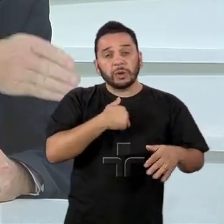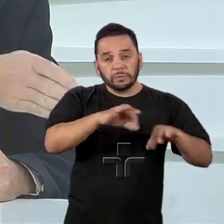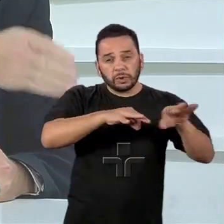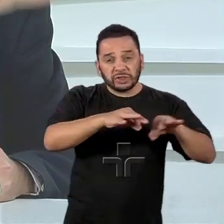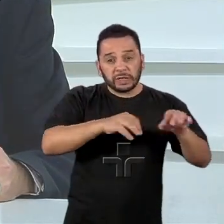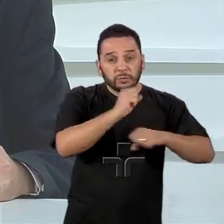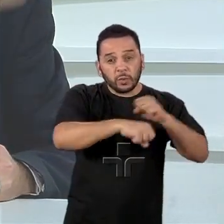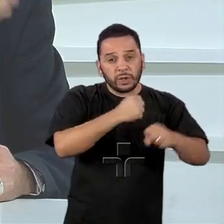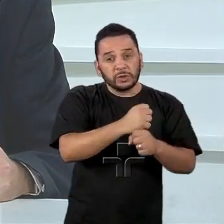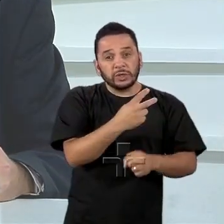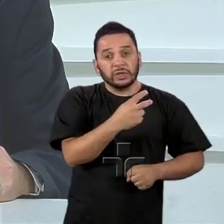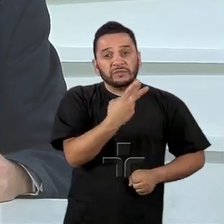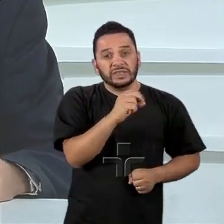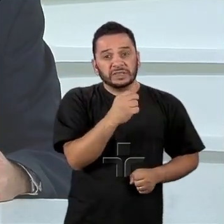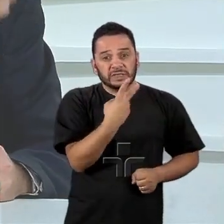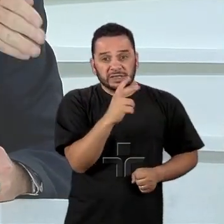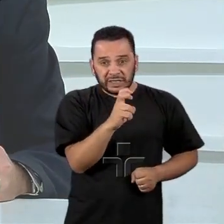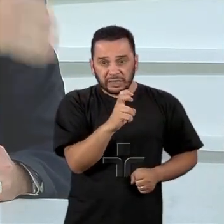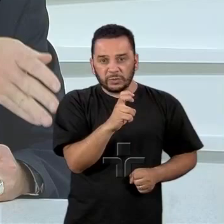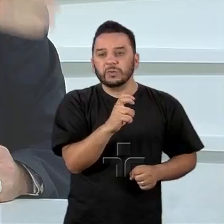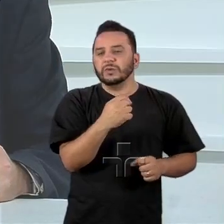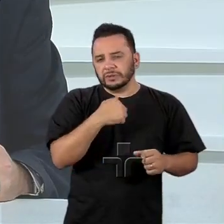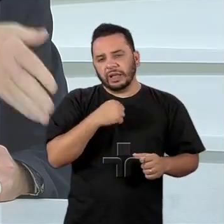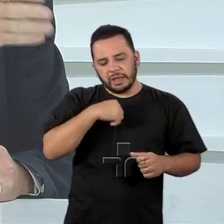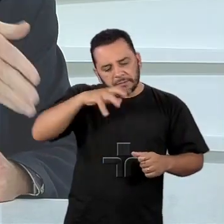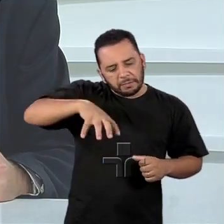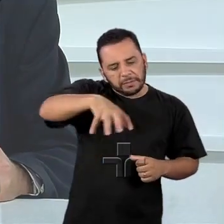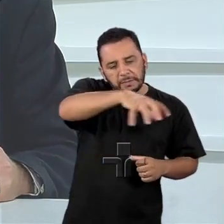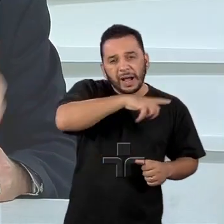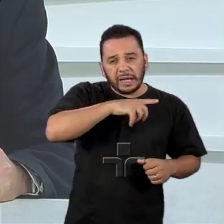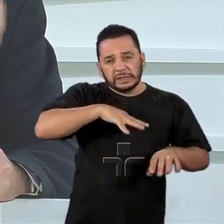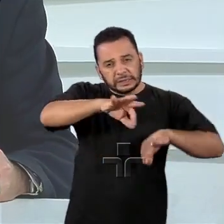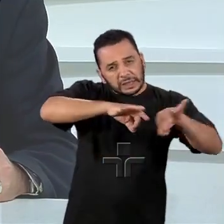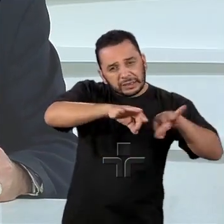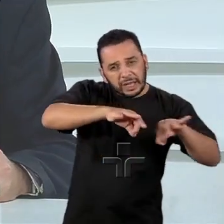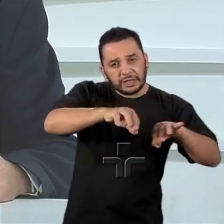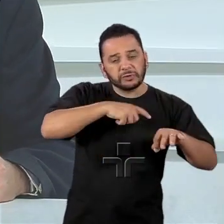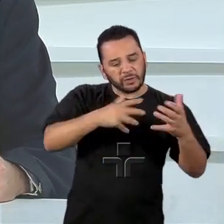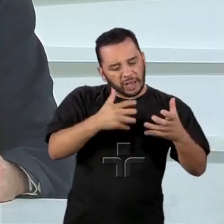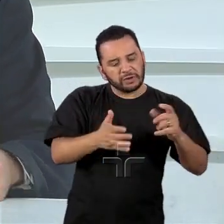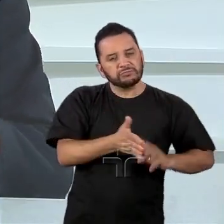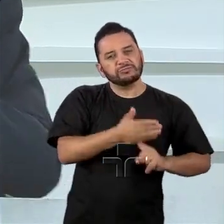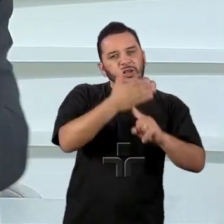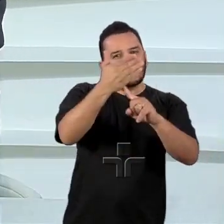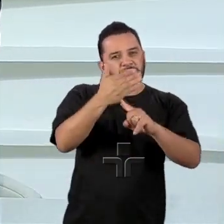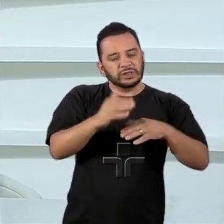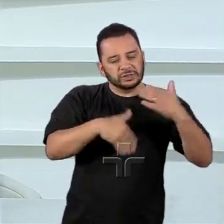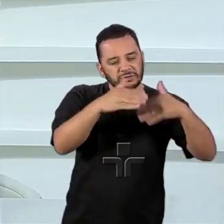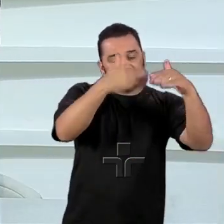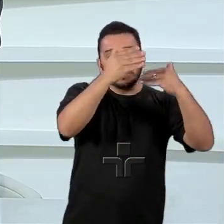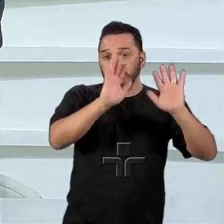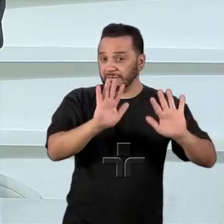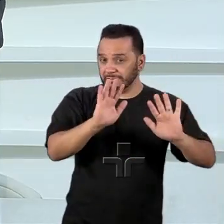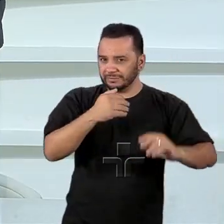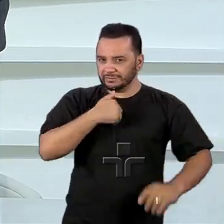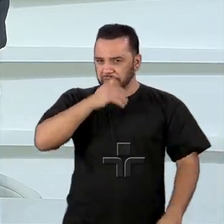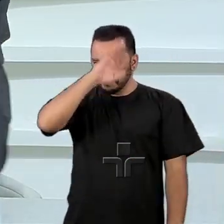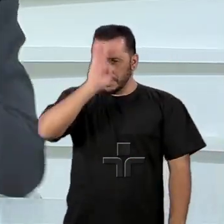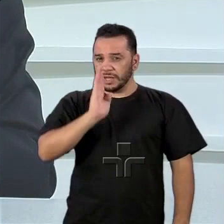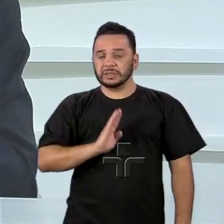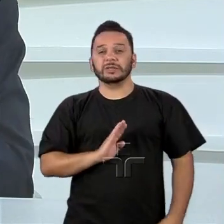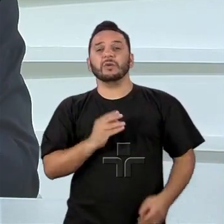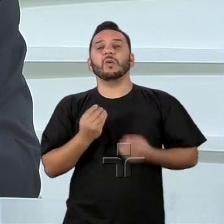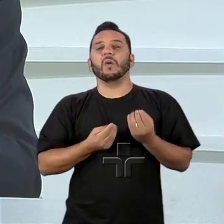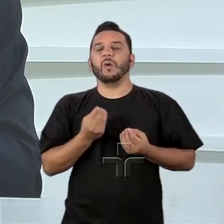esses setores são estratégicos. Então eu quero, nesses setores, desenvolver a tecnologia. O papel do Brasil no mundo não